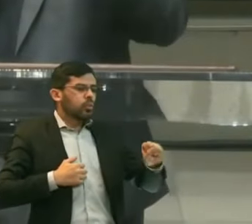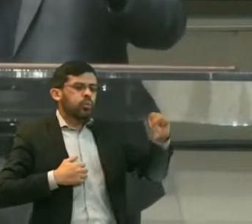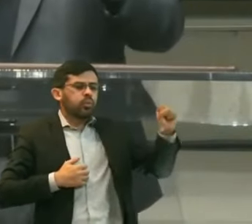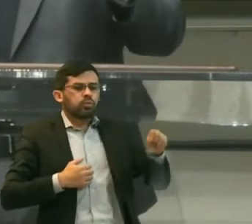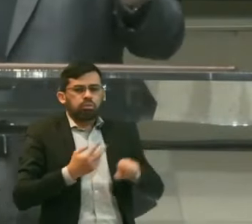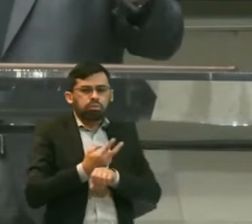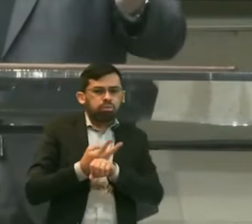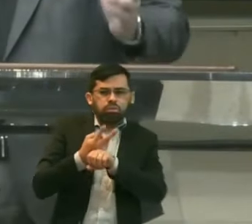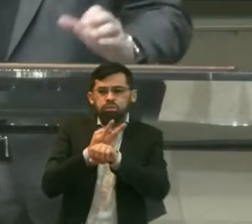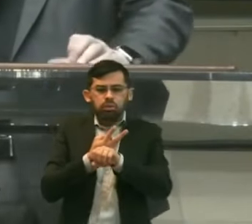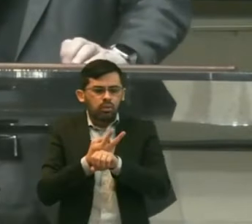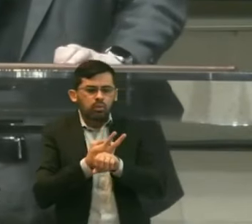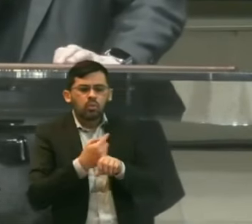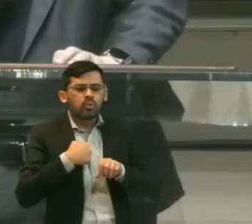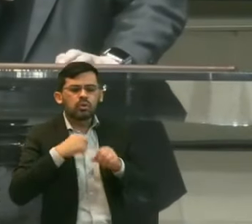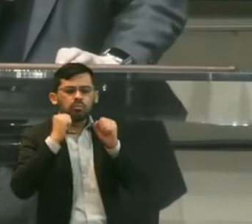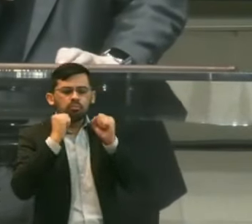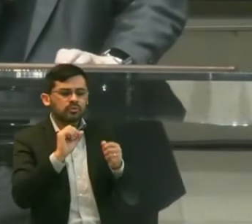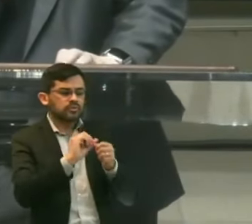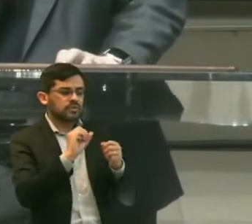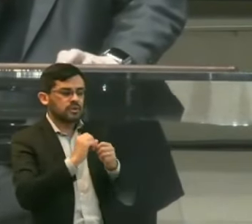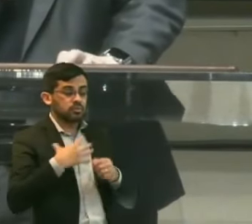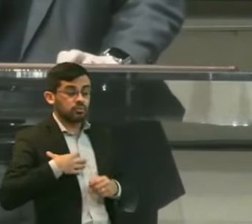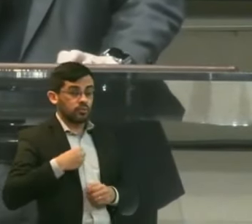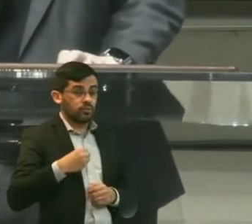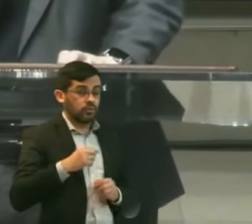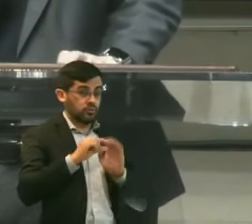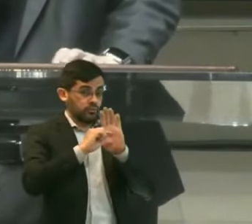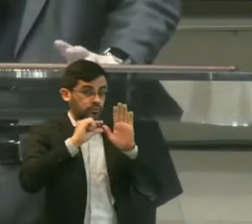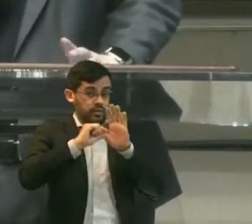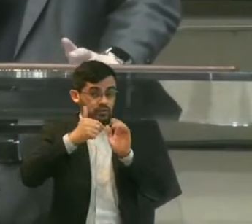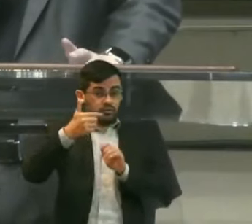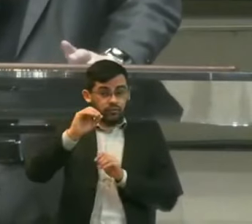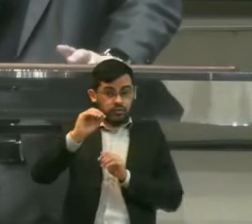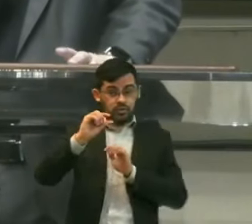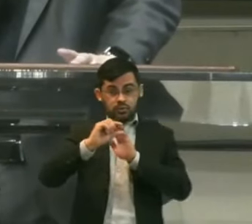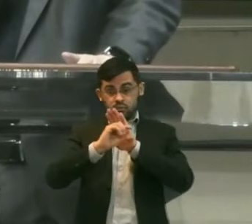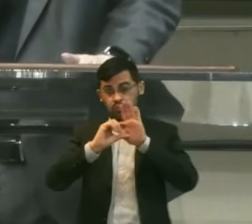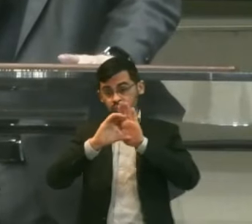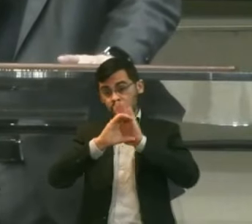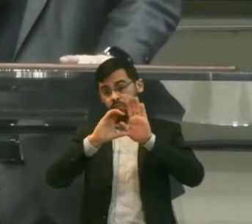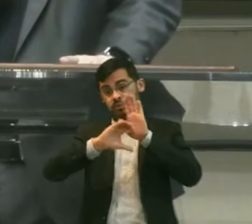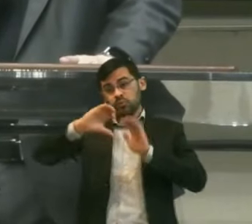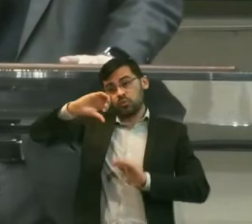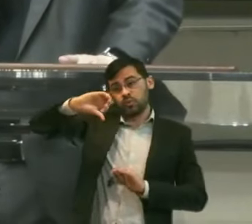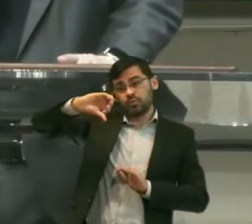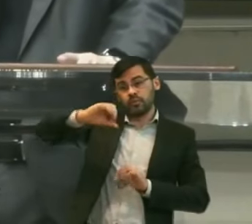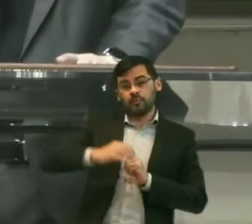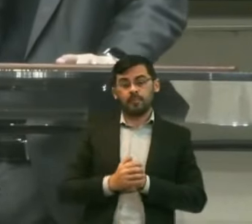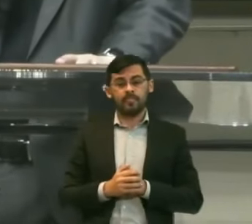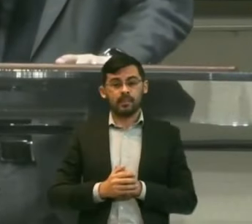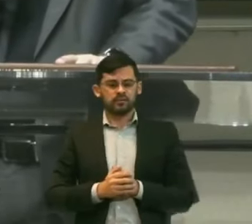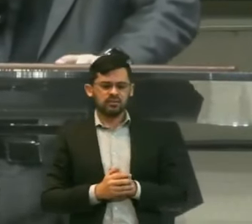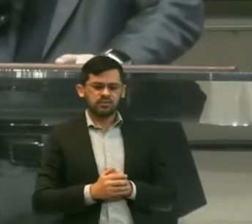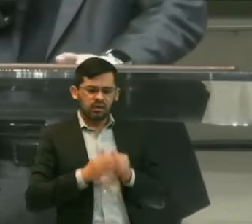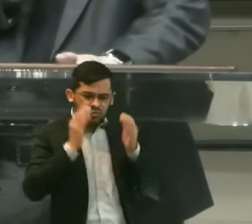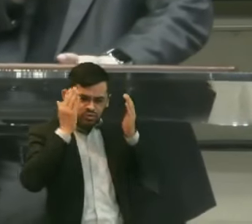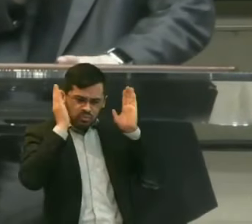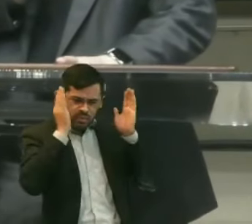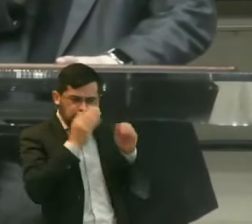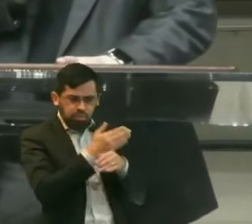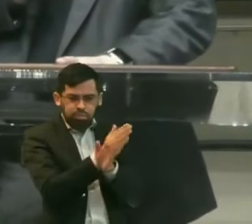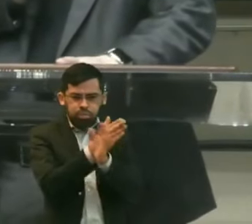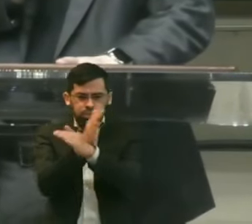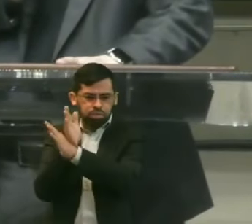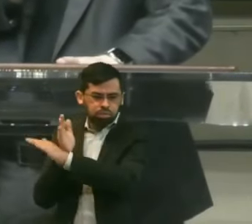posso fazer Por meu filho Verso 20 Do capítulo 9 Quanto as jumentas Que se